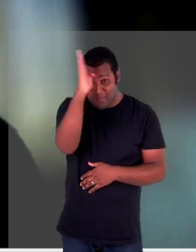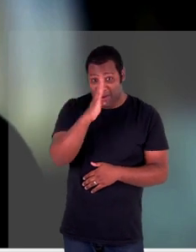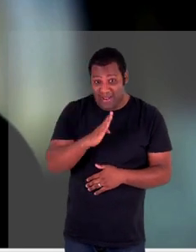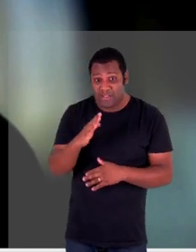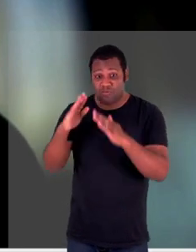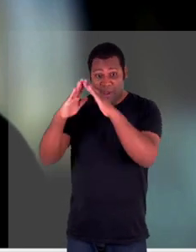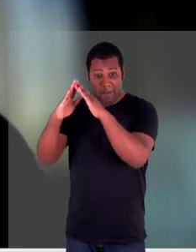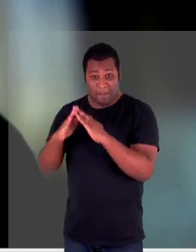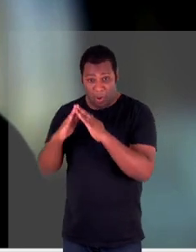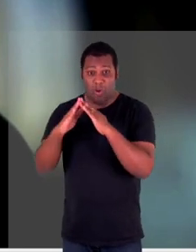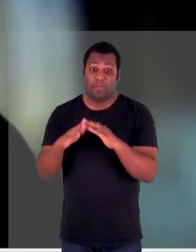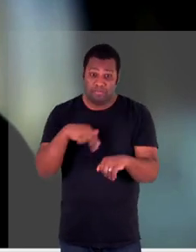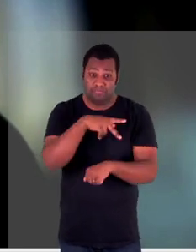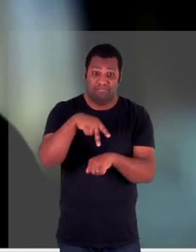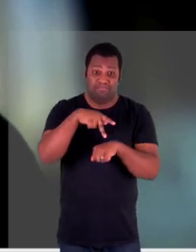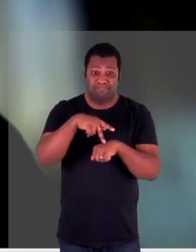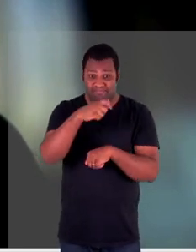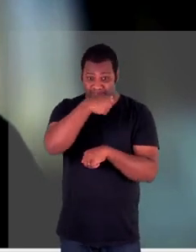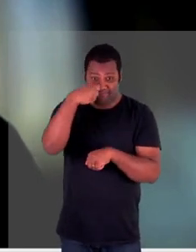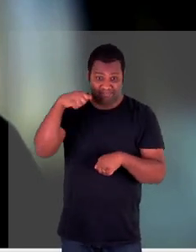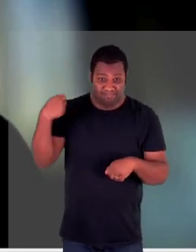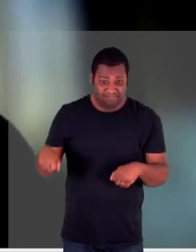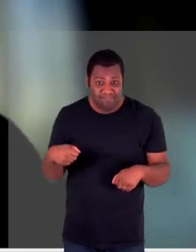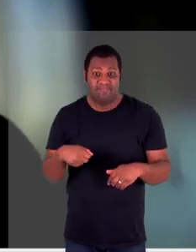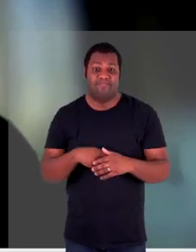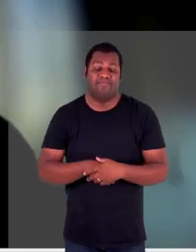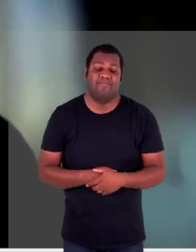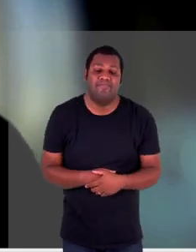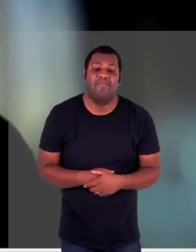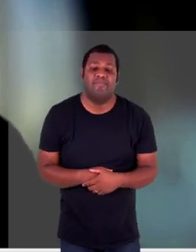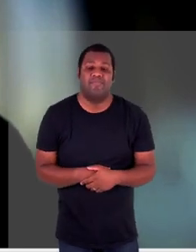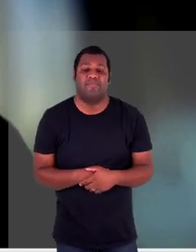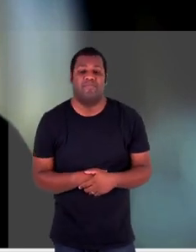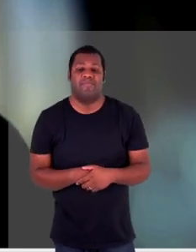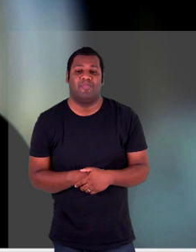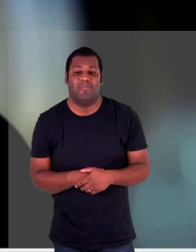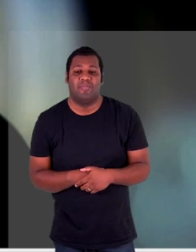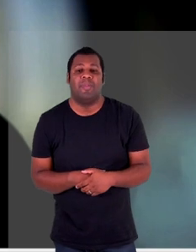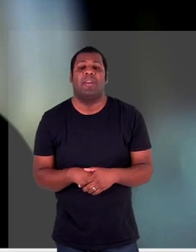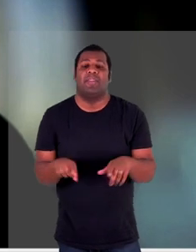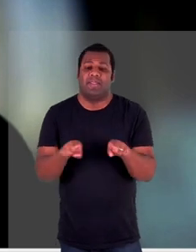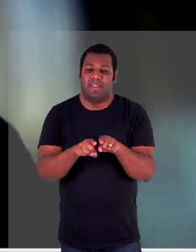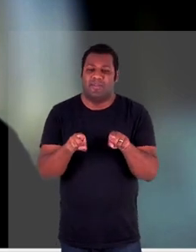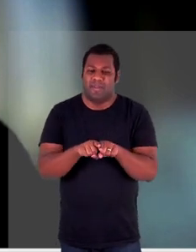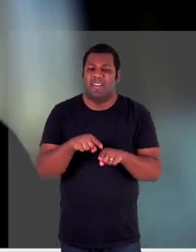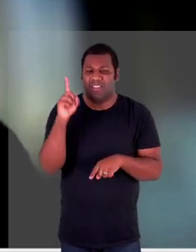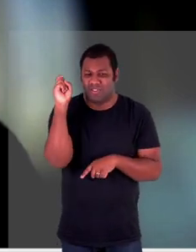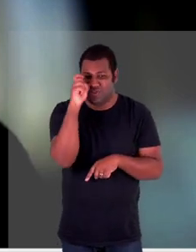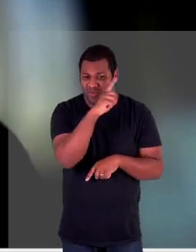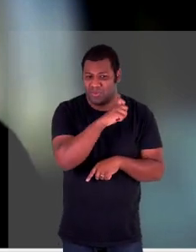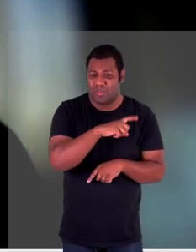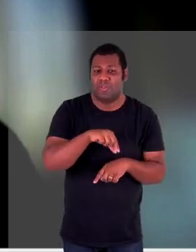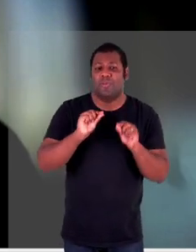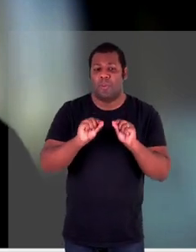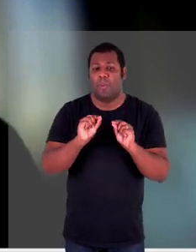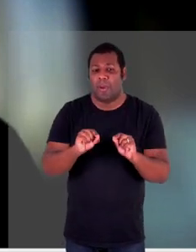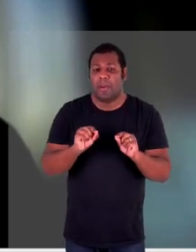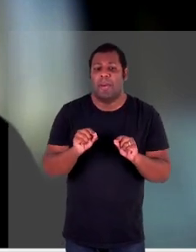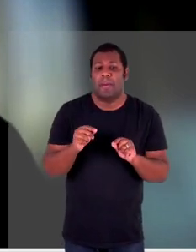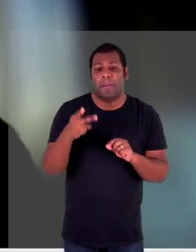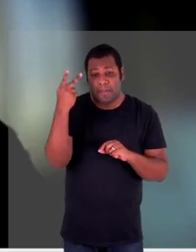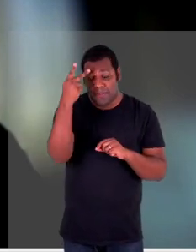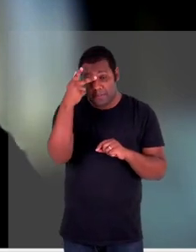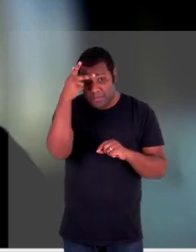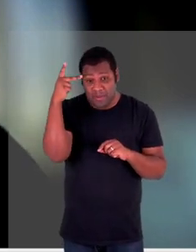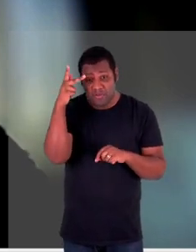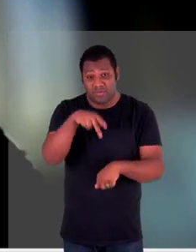poder cruzar para o território europeu logo nesse começo a gente também tem os imigrantes ou